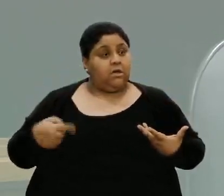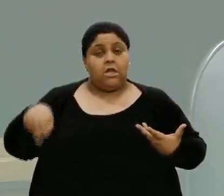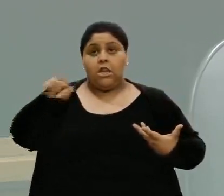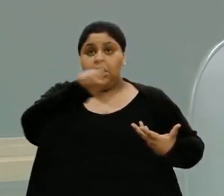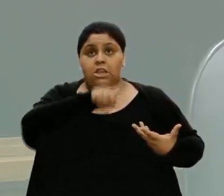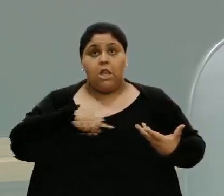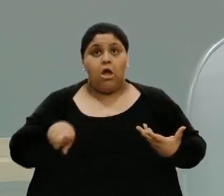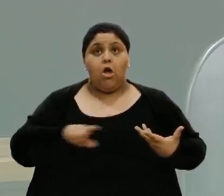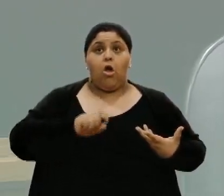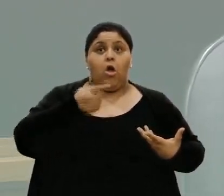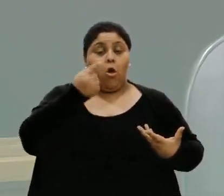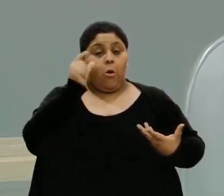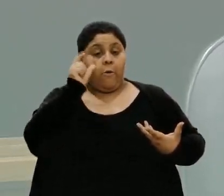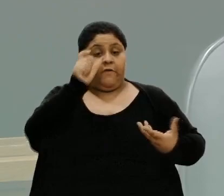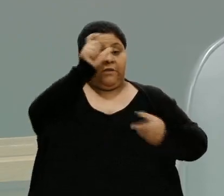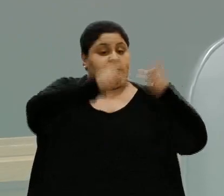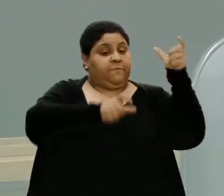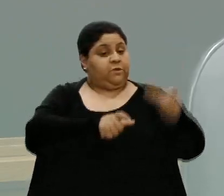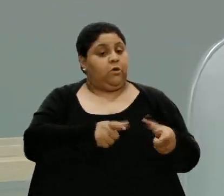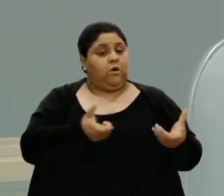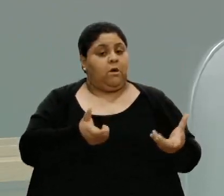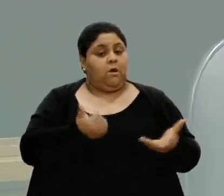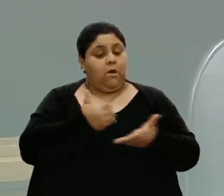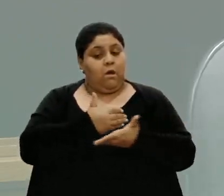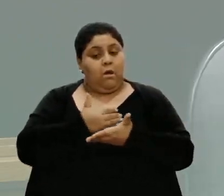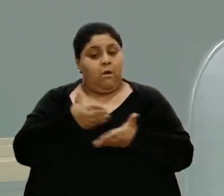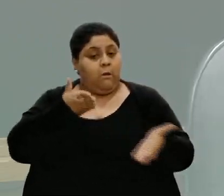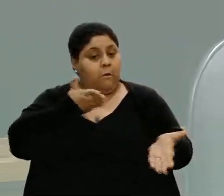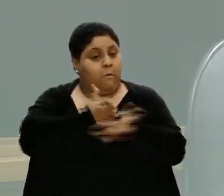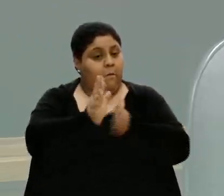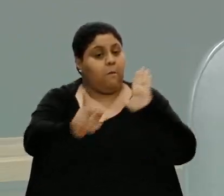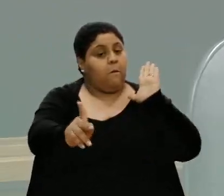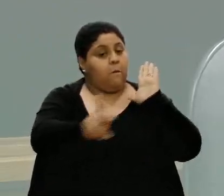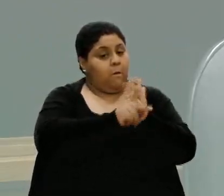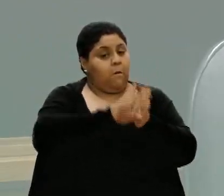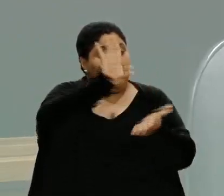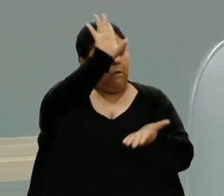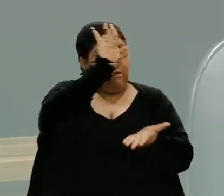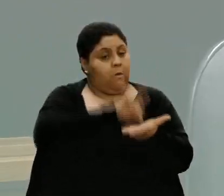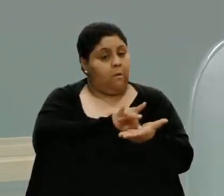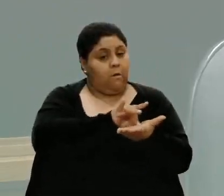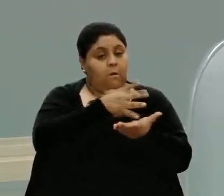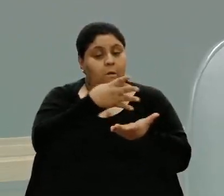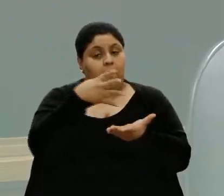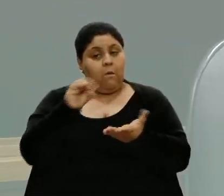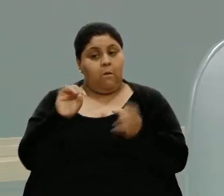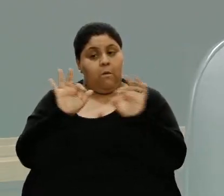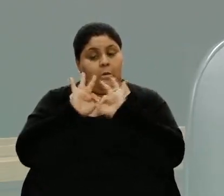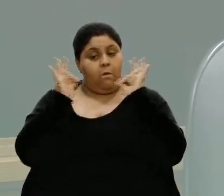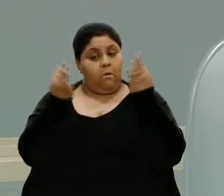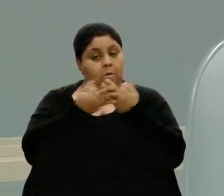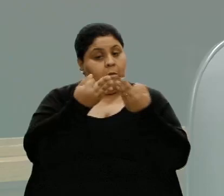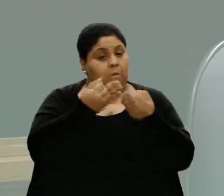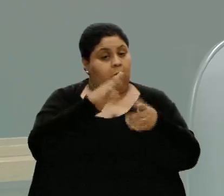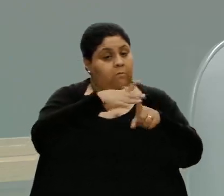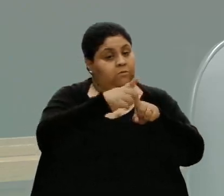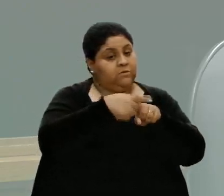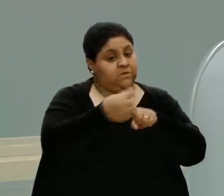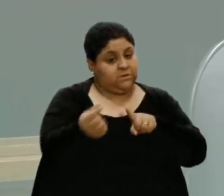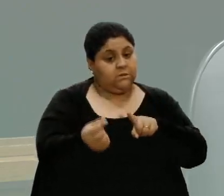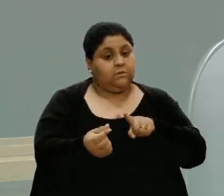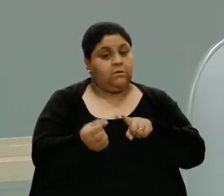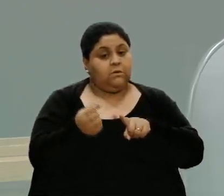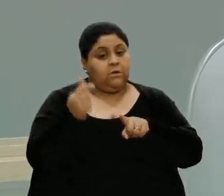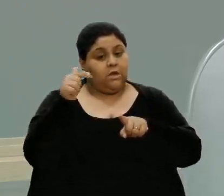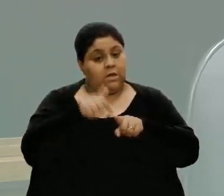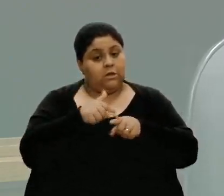se as pessoas querem ir ou não. A partir da aprovação desse projeto, está consolidado que as 40 famílias vão sair de lá. É esse